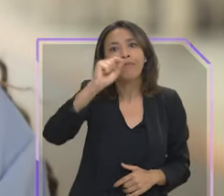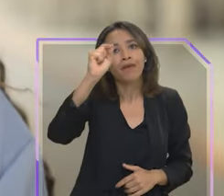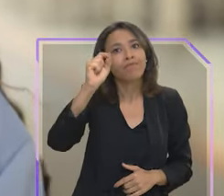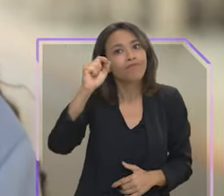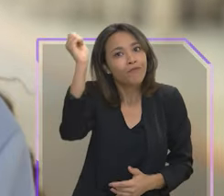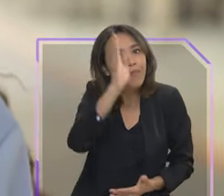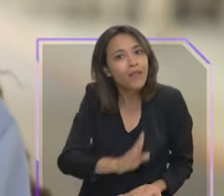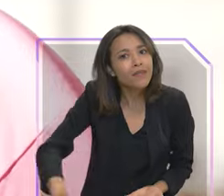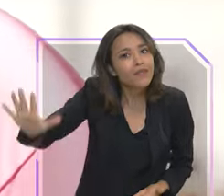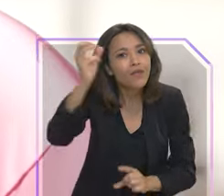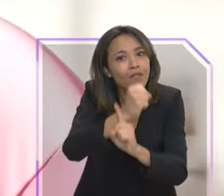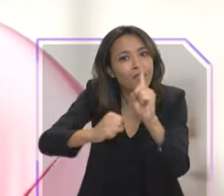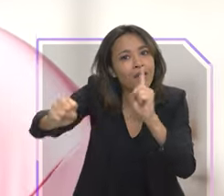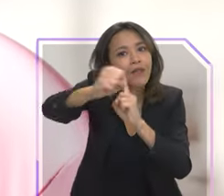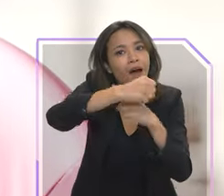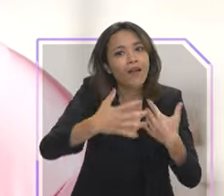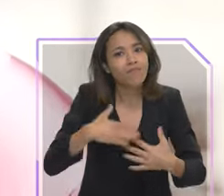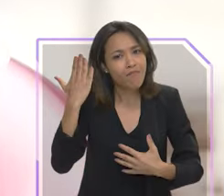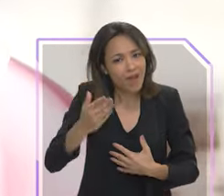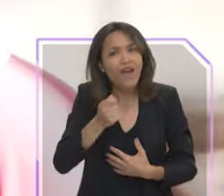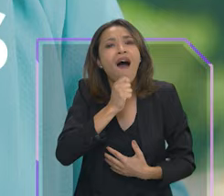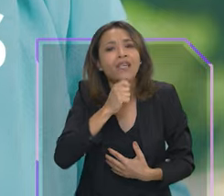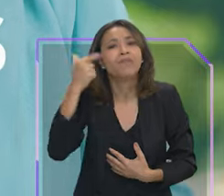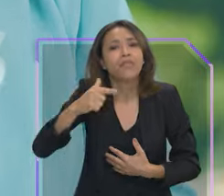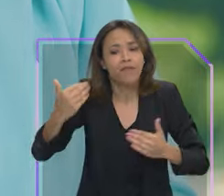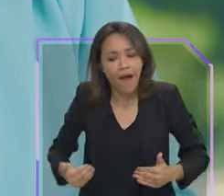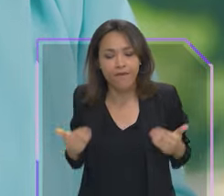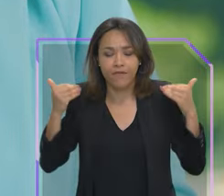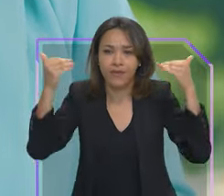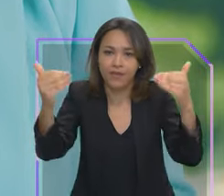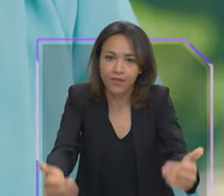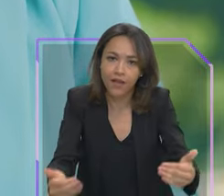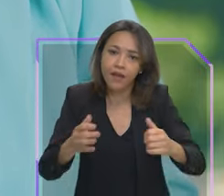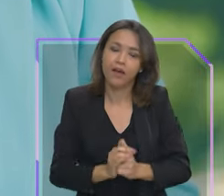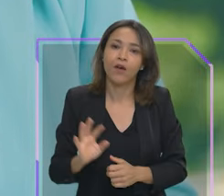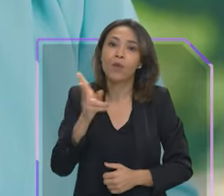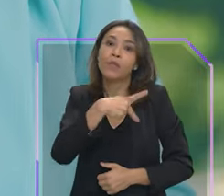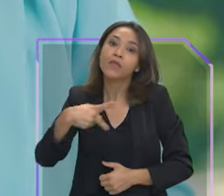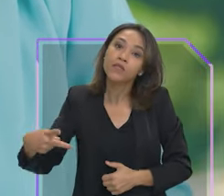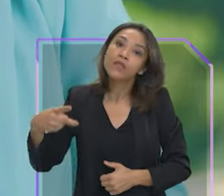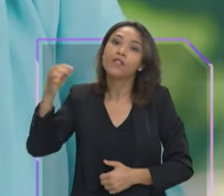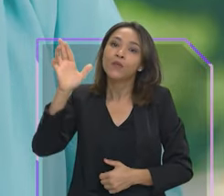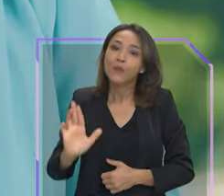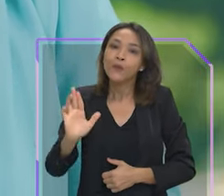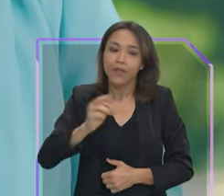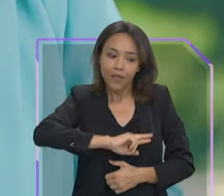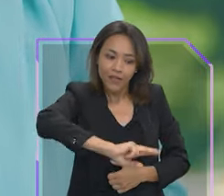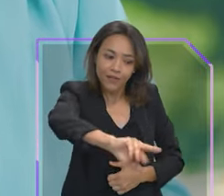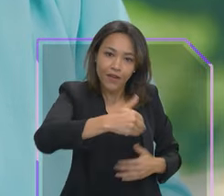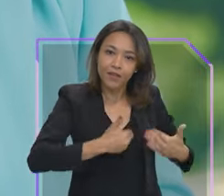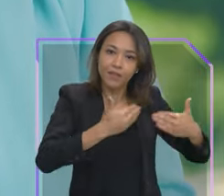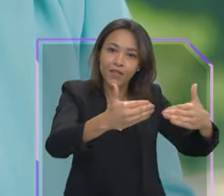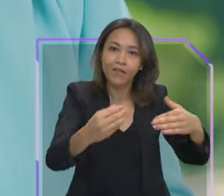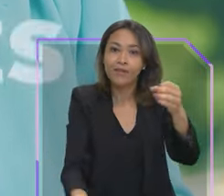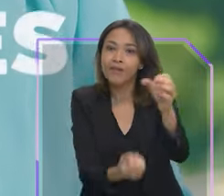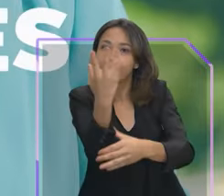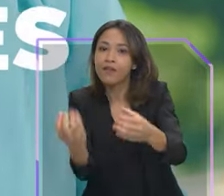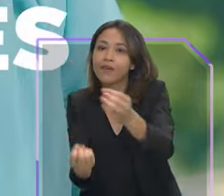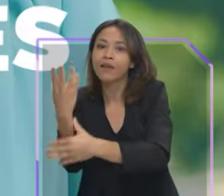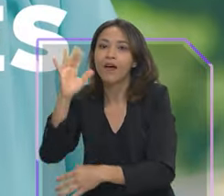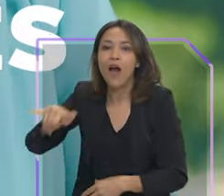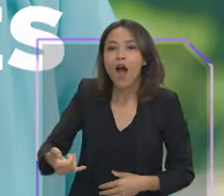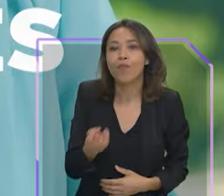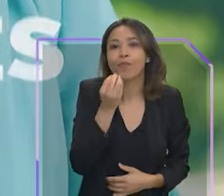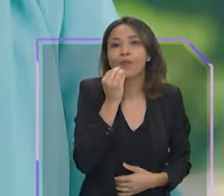setores da sociedade. Mas é preciso avançar mais. E o presidente Lula e todos os seus ministérios estão contribuindo e